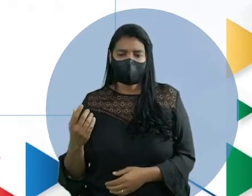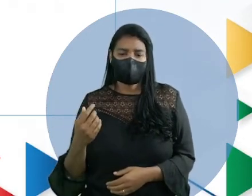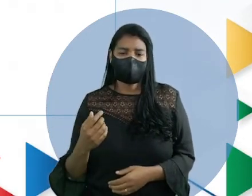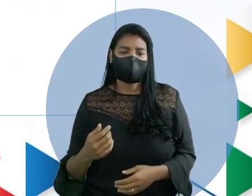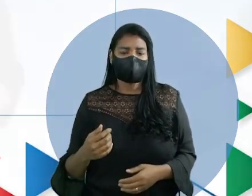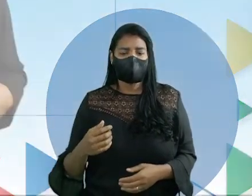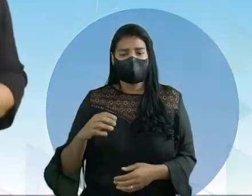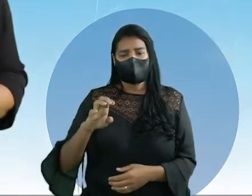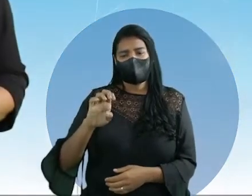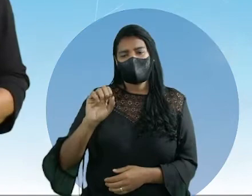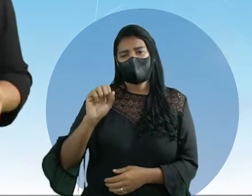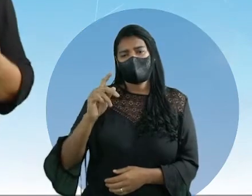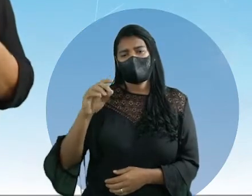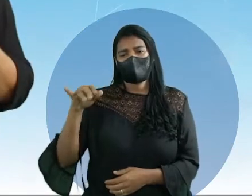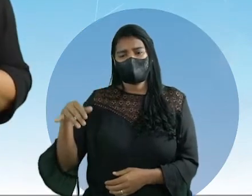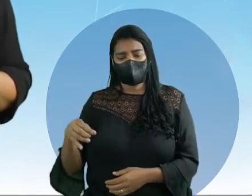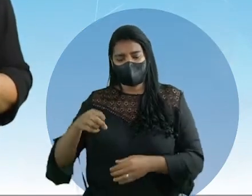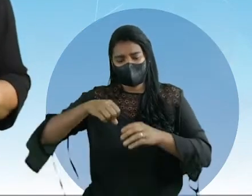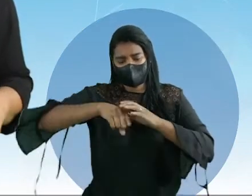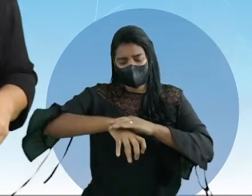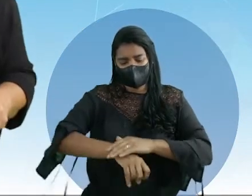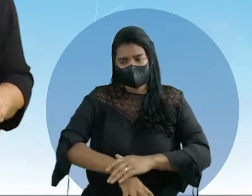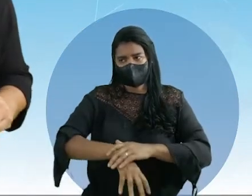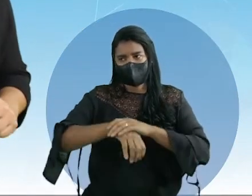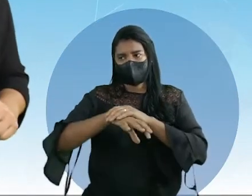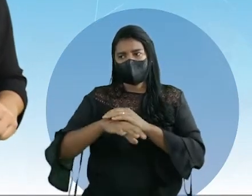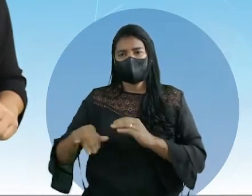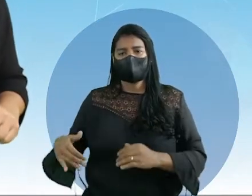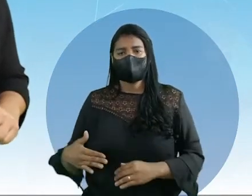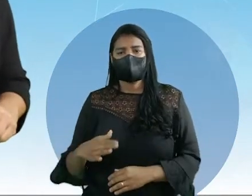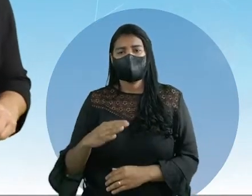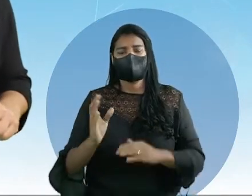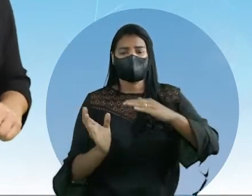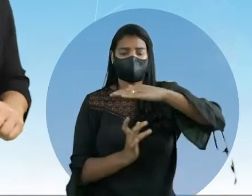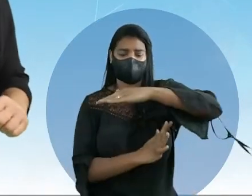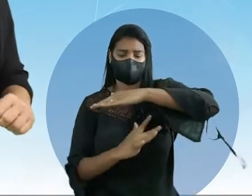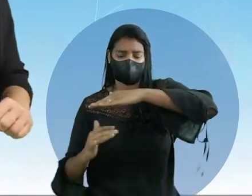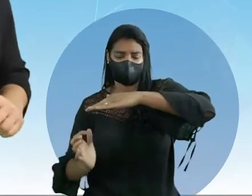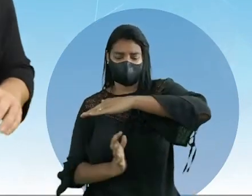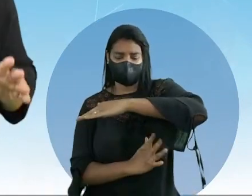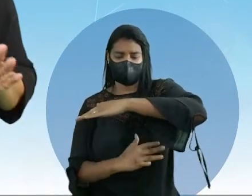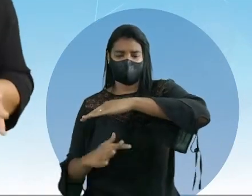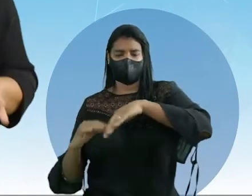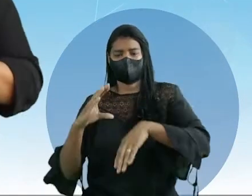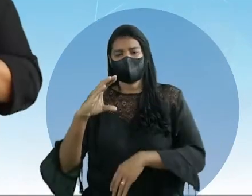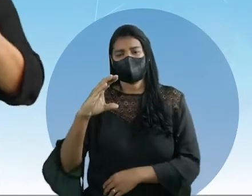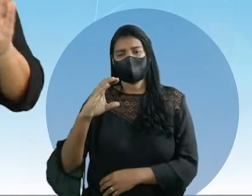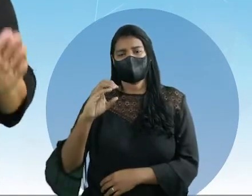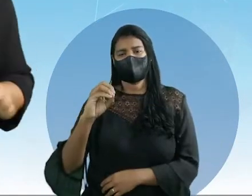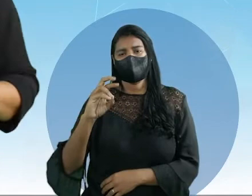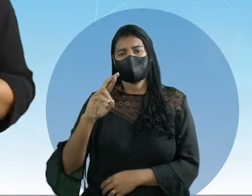esponjas, algas, moluscos e corais, gente. Esse é um dos cartões